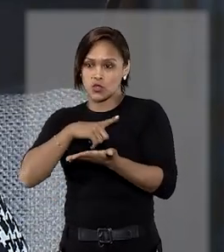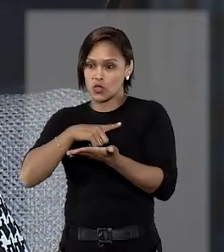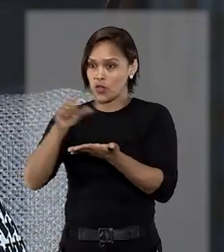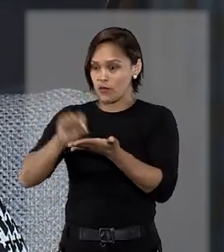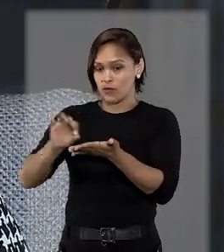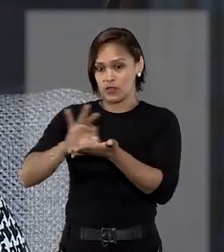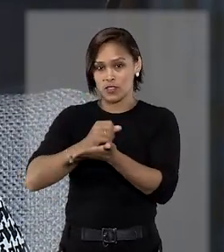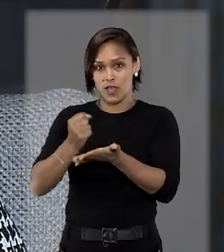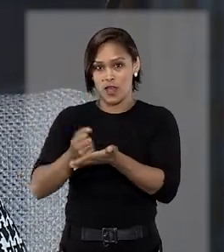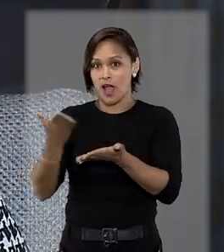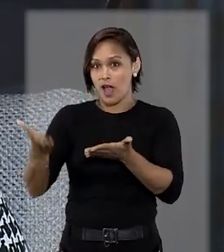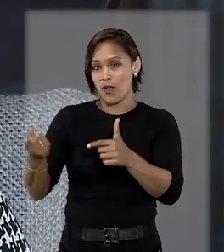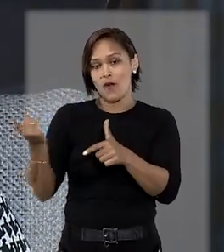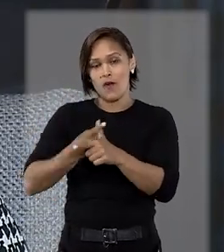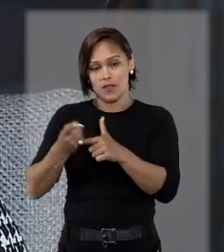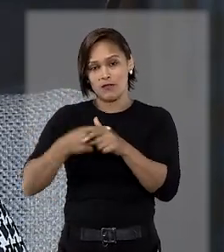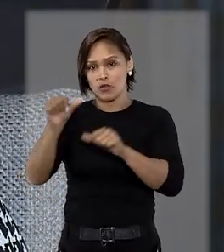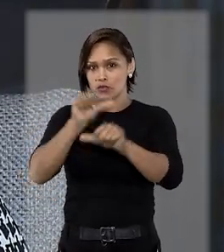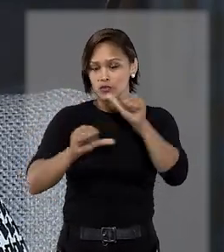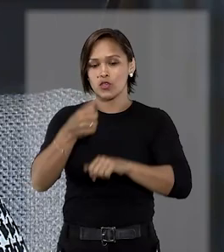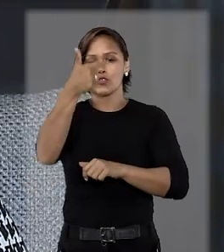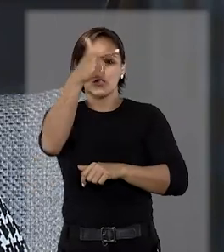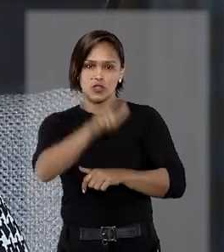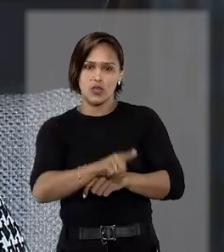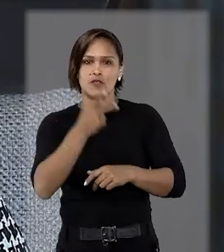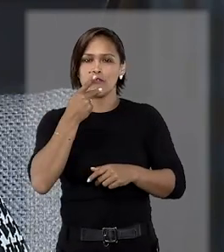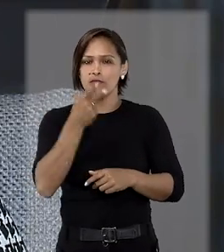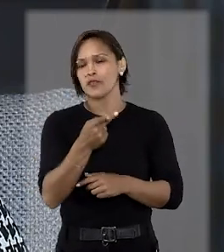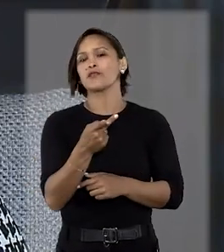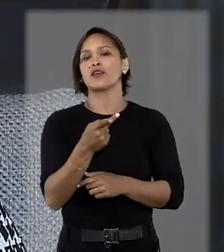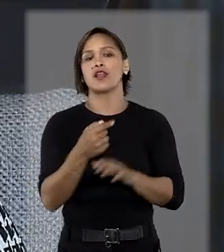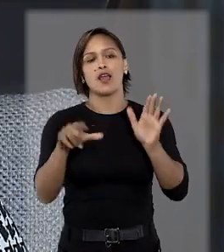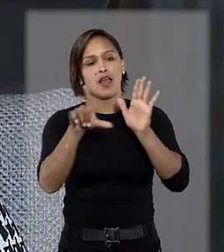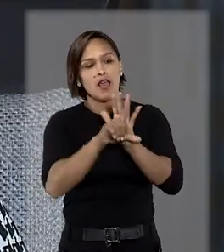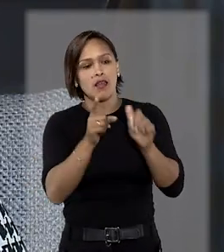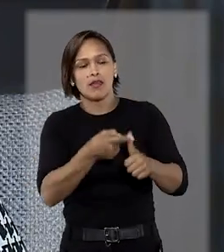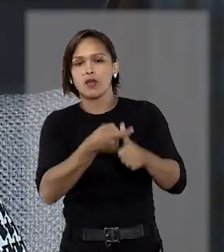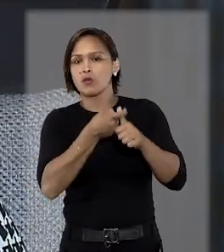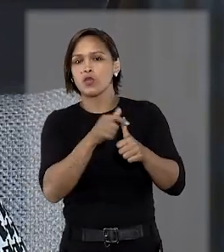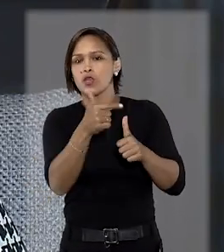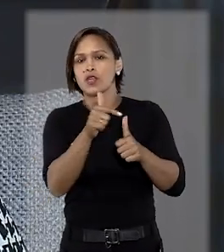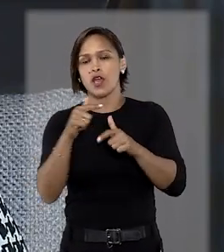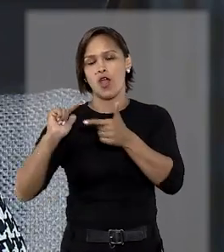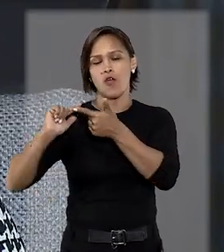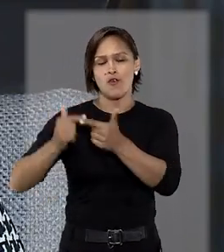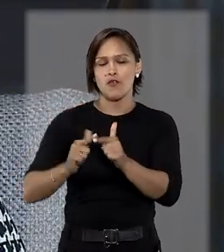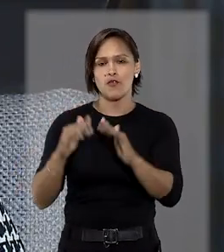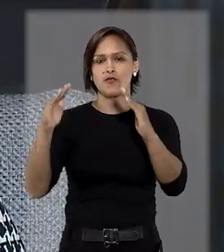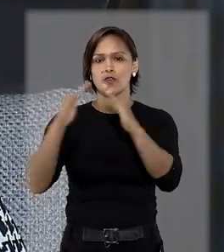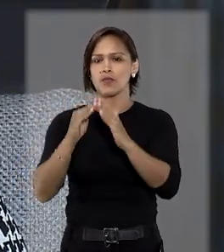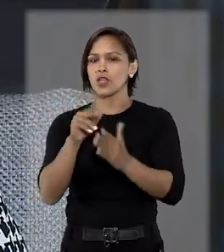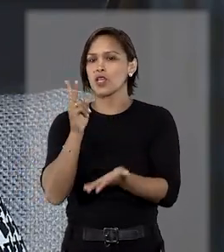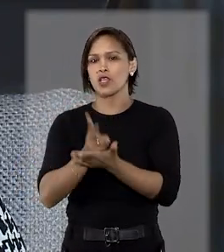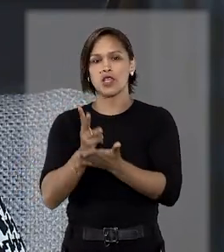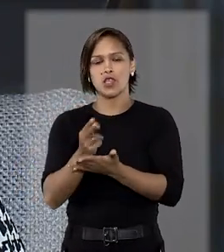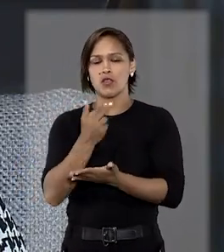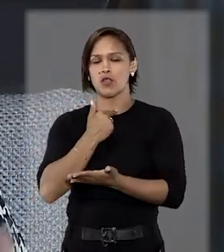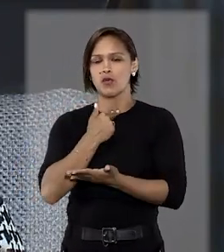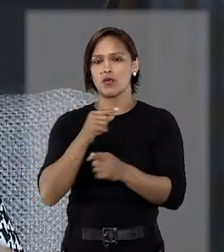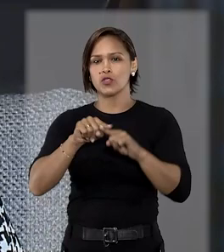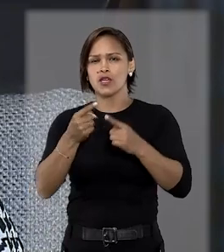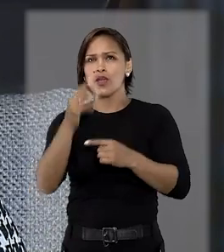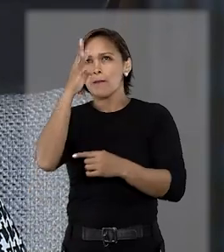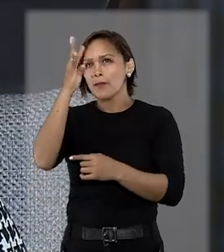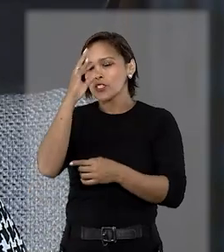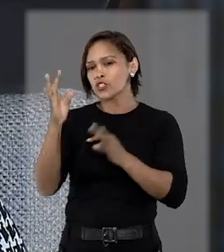Você se tornou agora um devedor. Novamente, a gente vai falar, essa lei da empenhorabilidade do bem de família não pode incidir. Porque imagina se